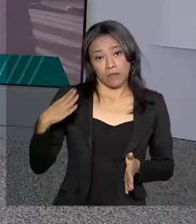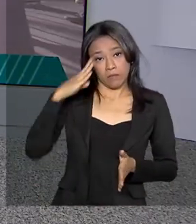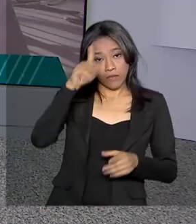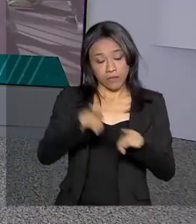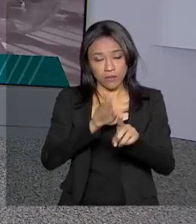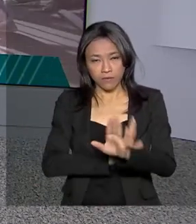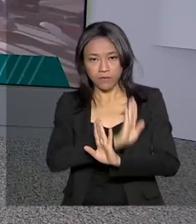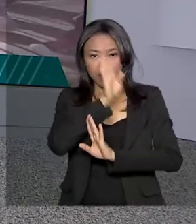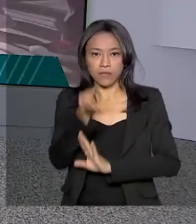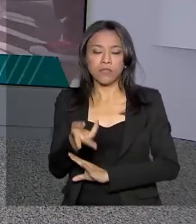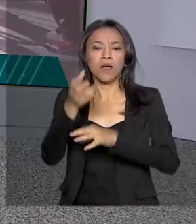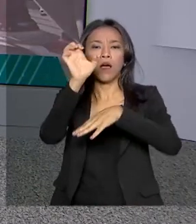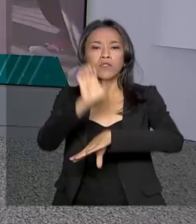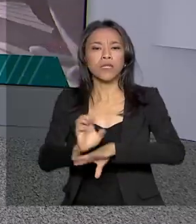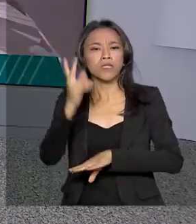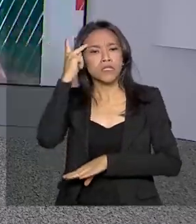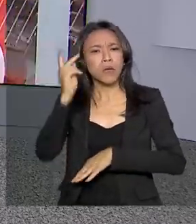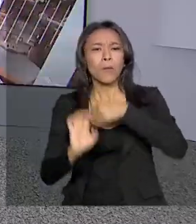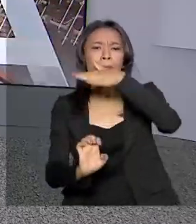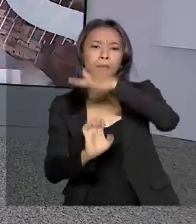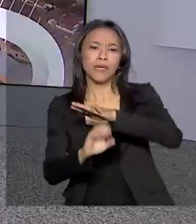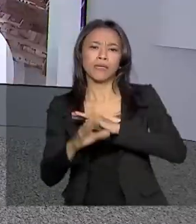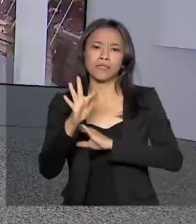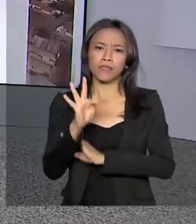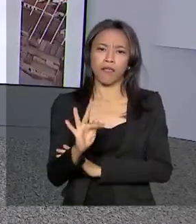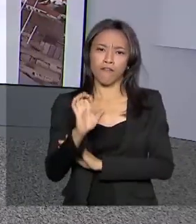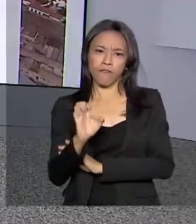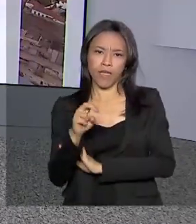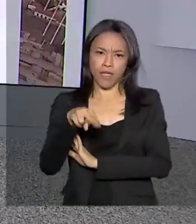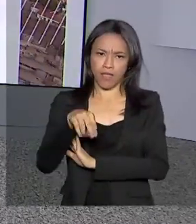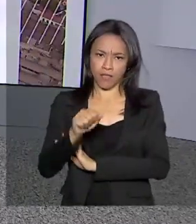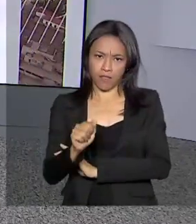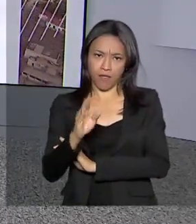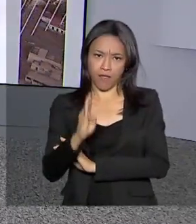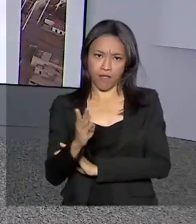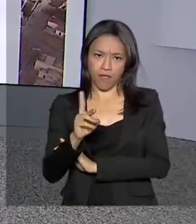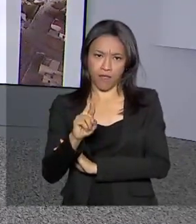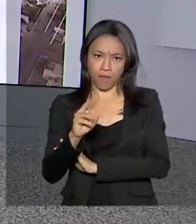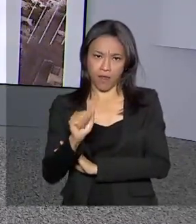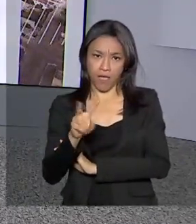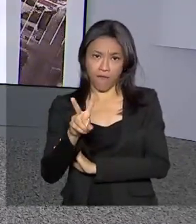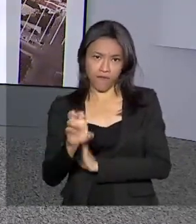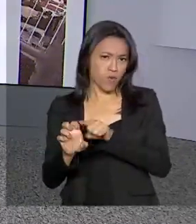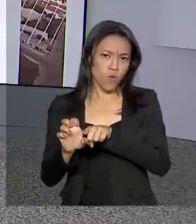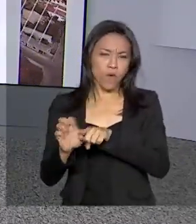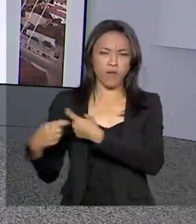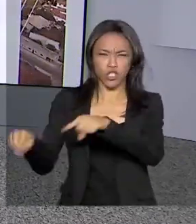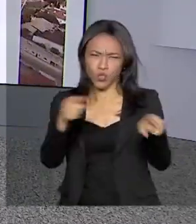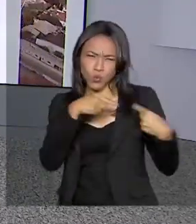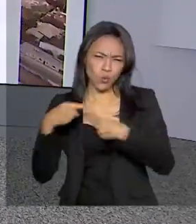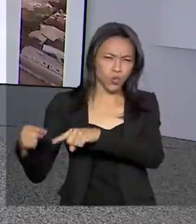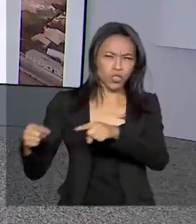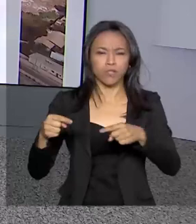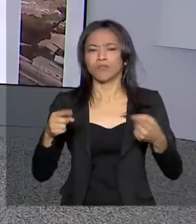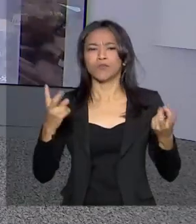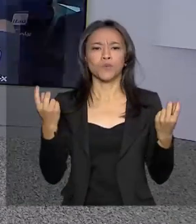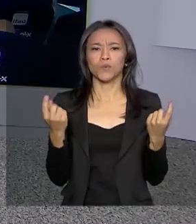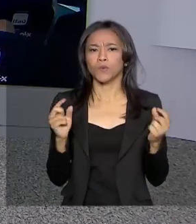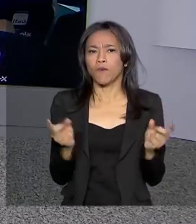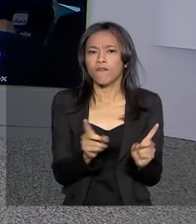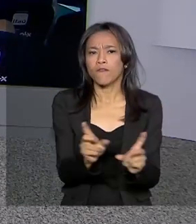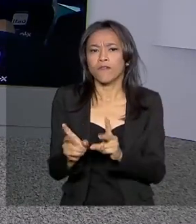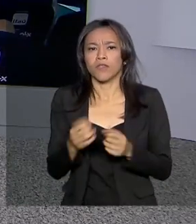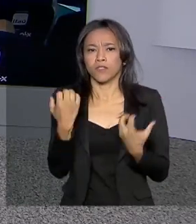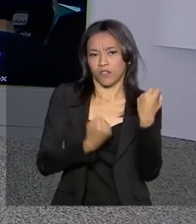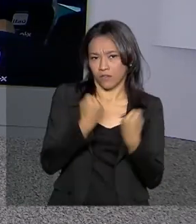Paulo a Fena Brave, evento do setor de veículos, que esse ano vai debater as projeções econômicas da área. Vamos então até São